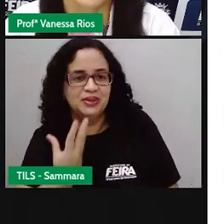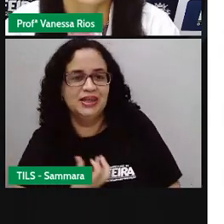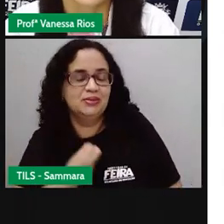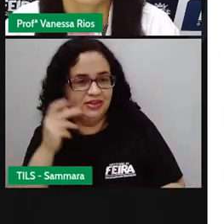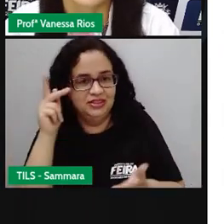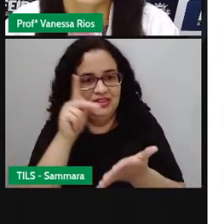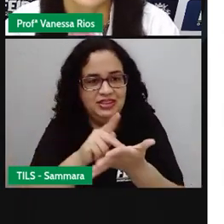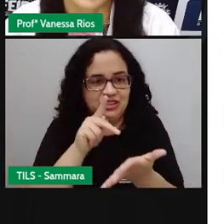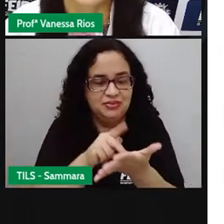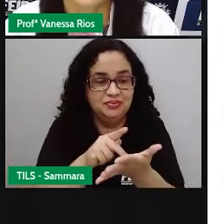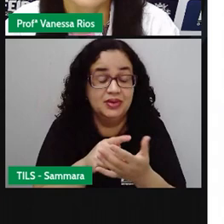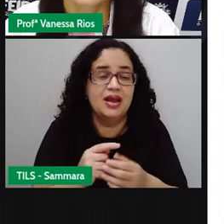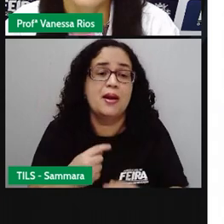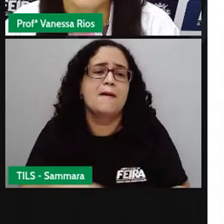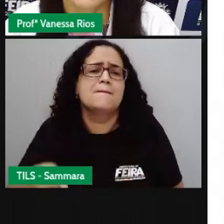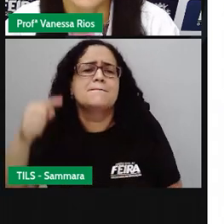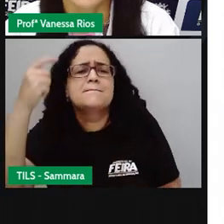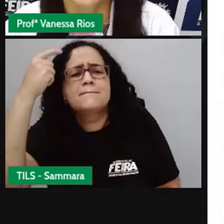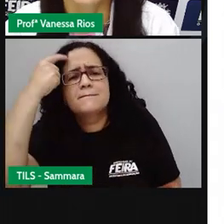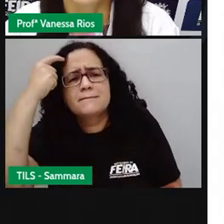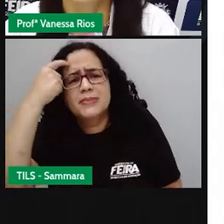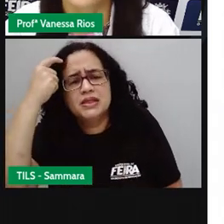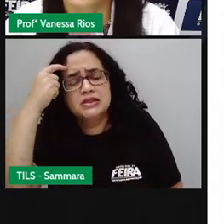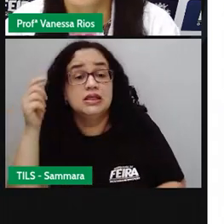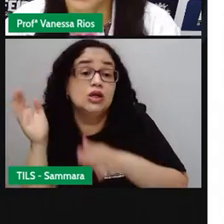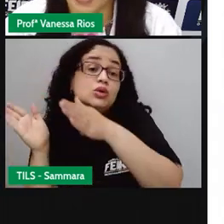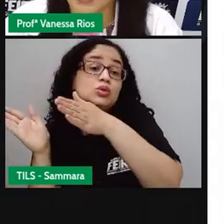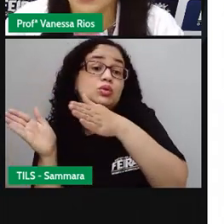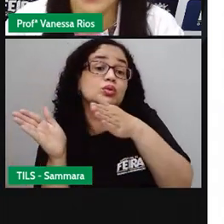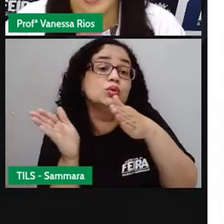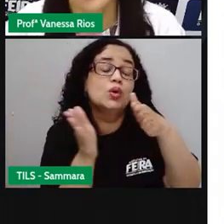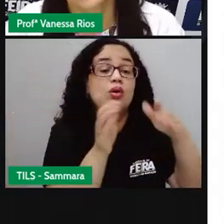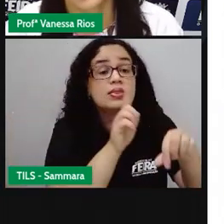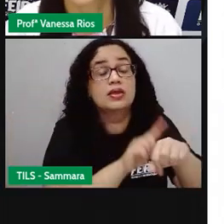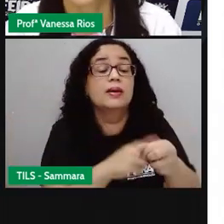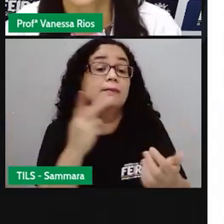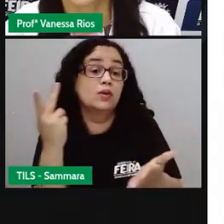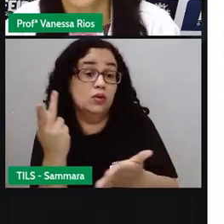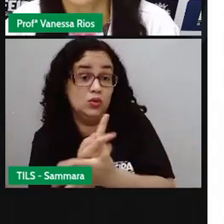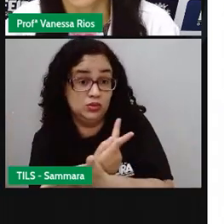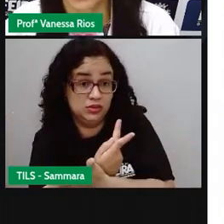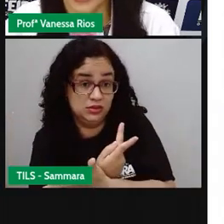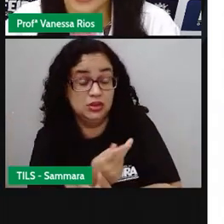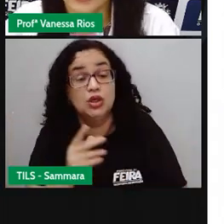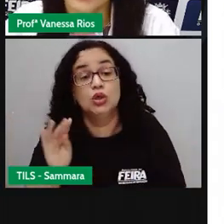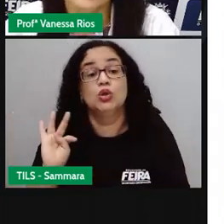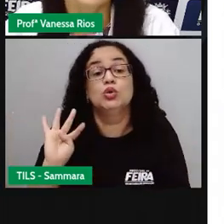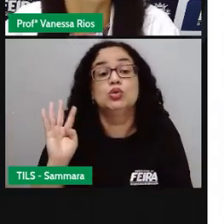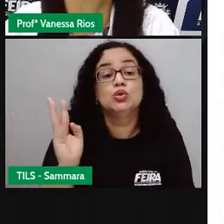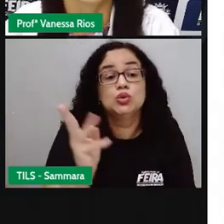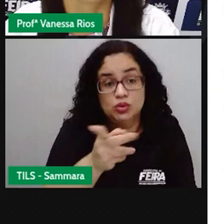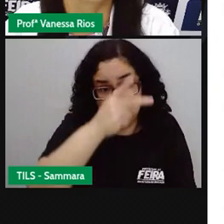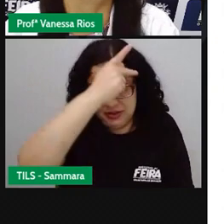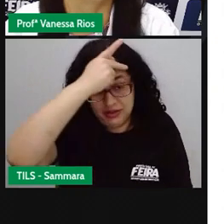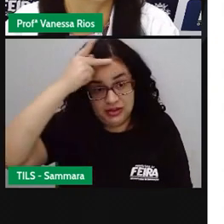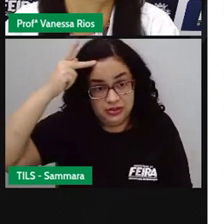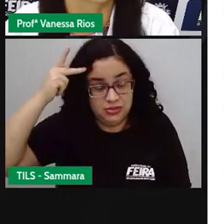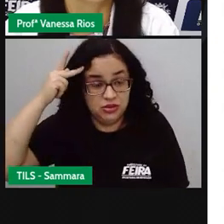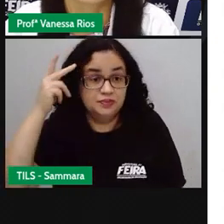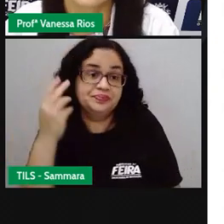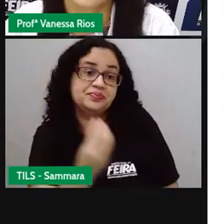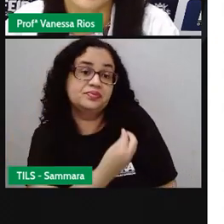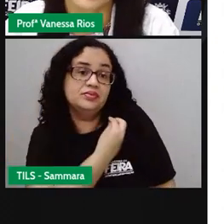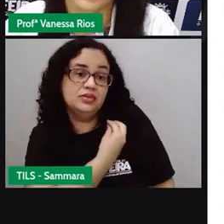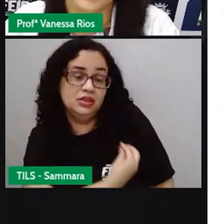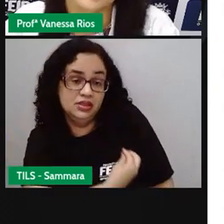Nos faz aí pensar no quanto a passagem de tempo acontece. É algo que acontece para todo mundo, né, na vida